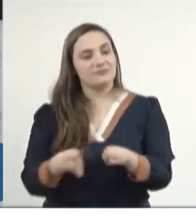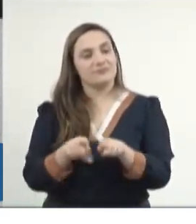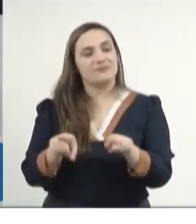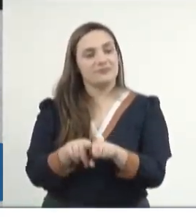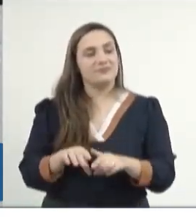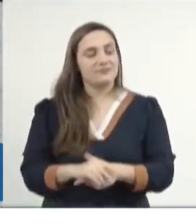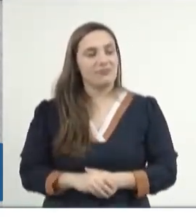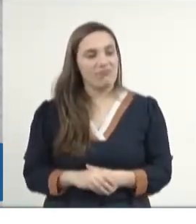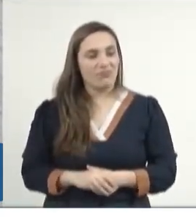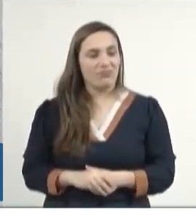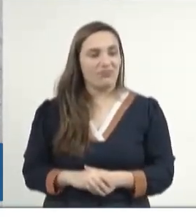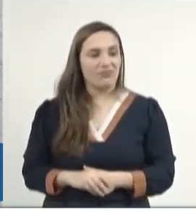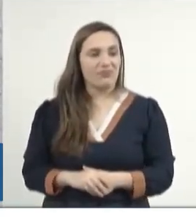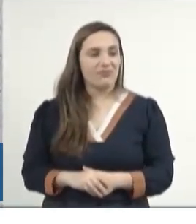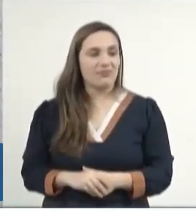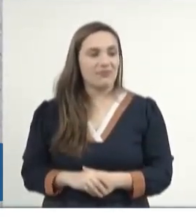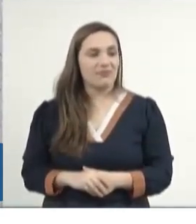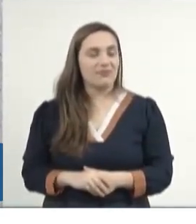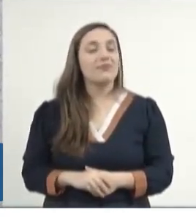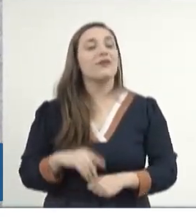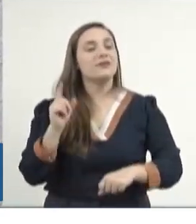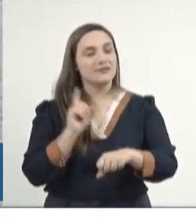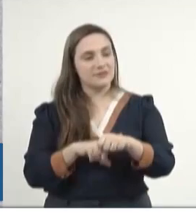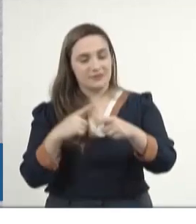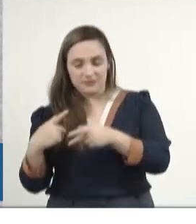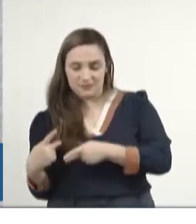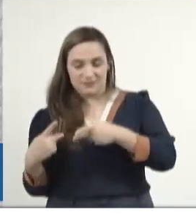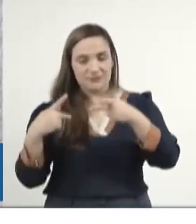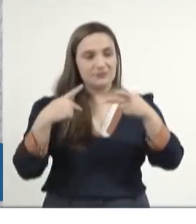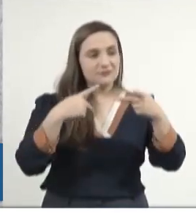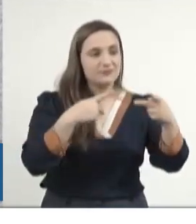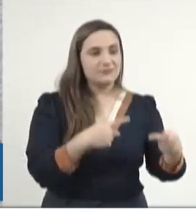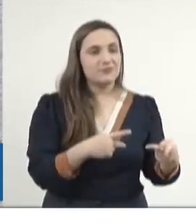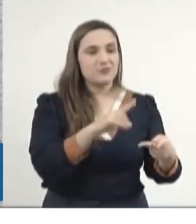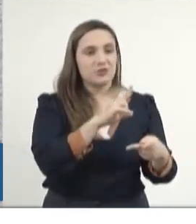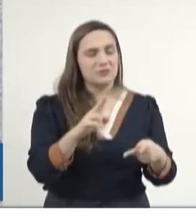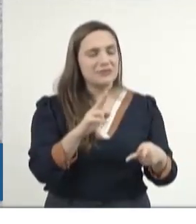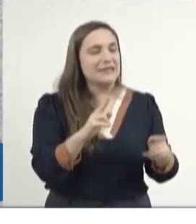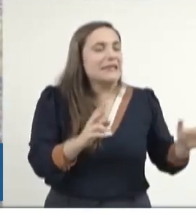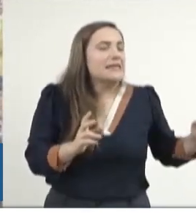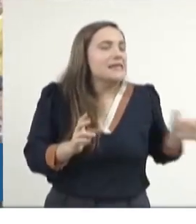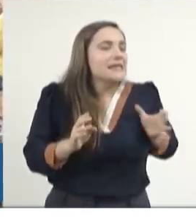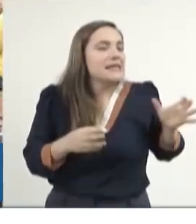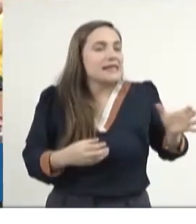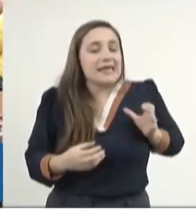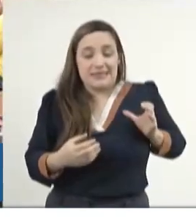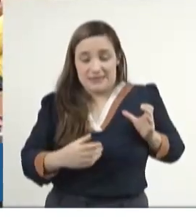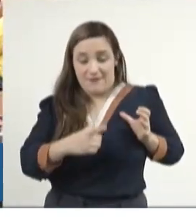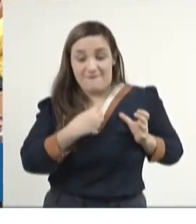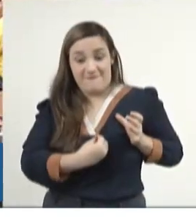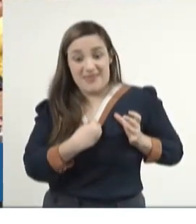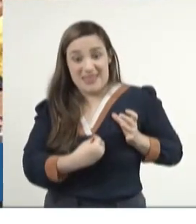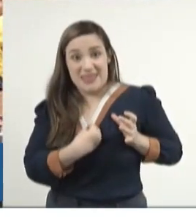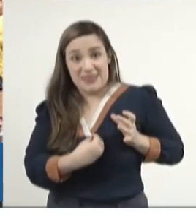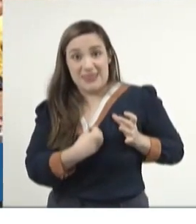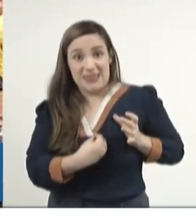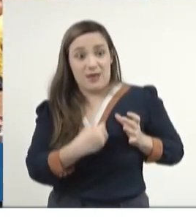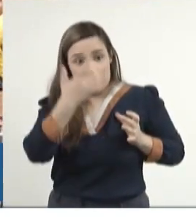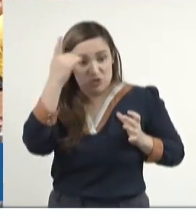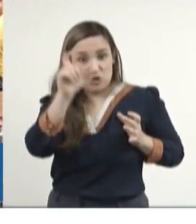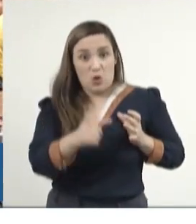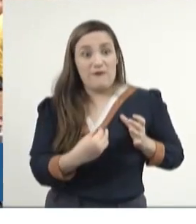Porque quando foi sugerido esse nome, os Tesouros Vivos da Cultura de Mato Grosso do Sul,